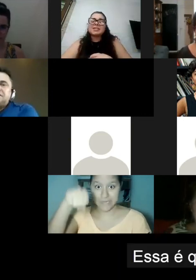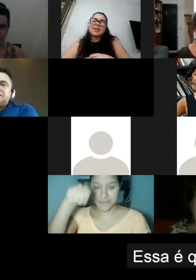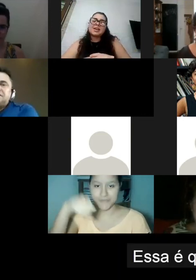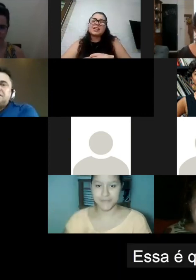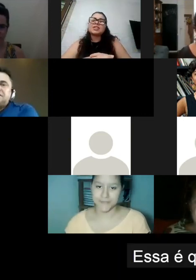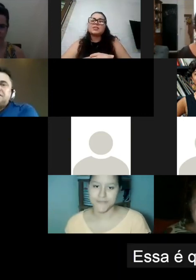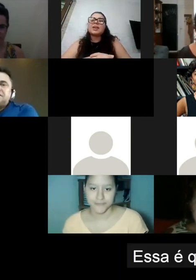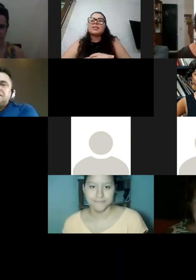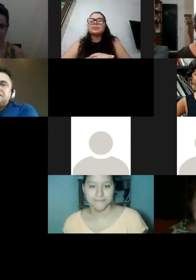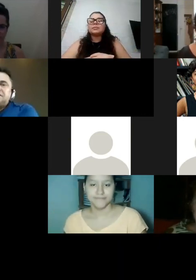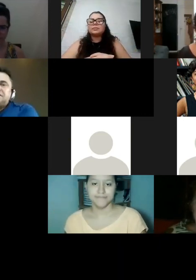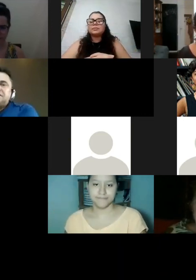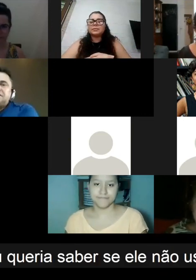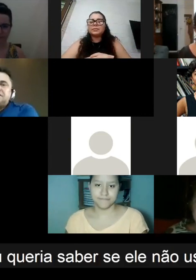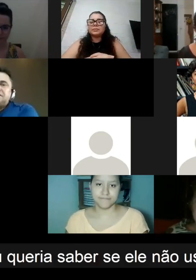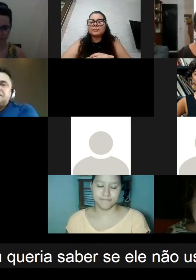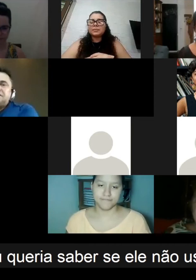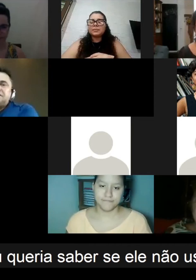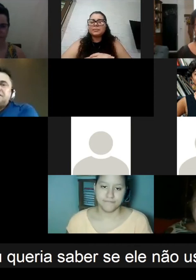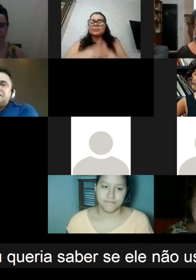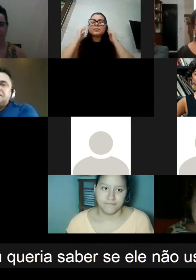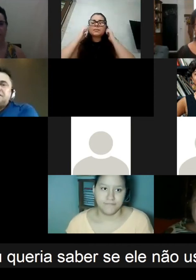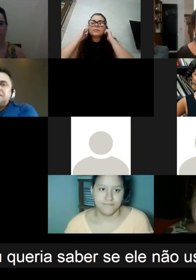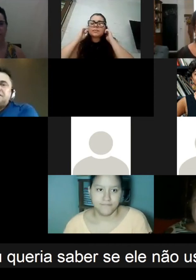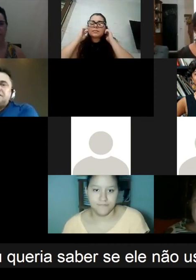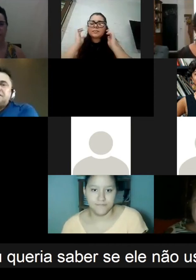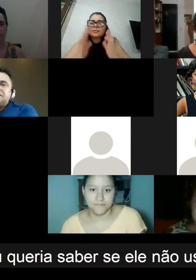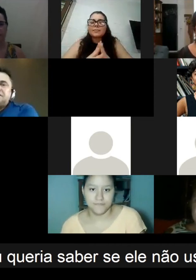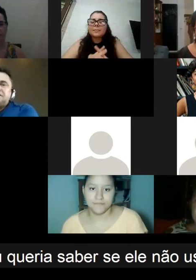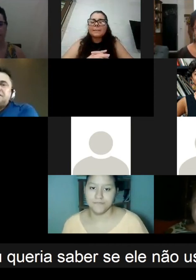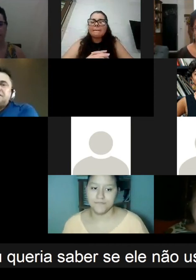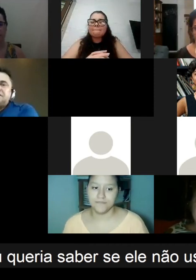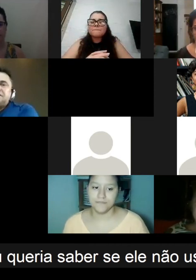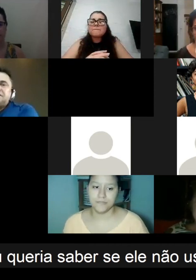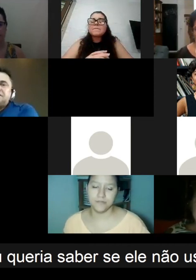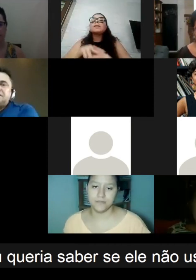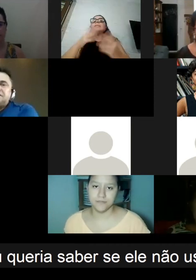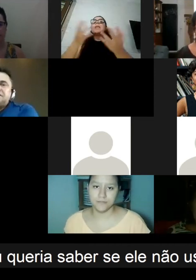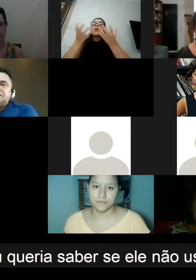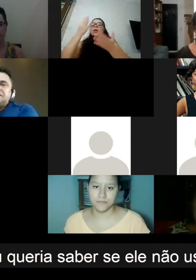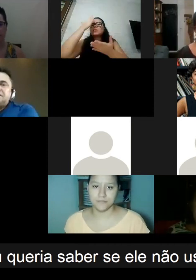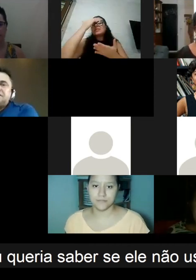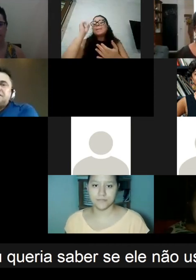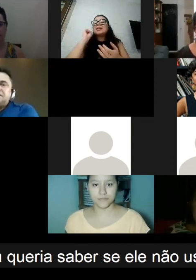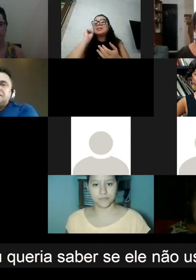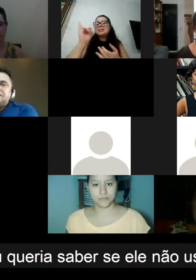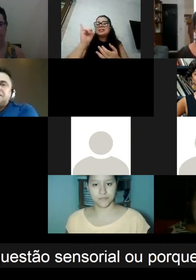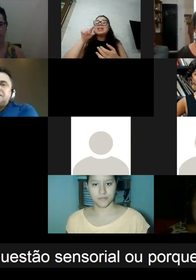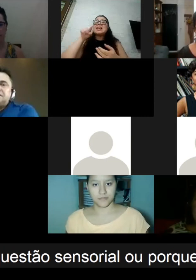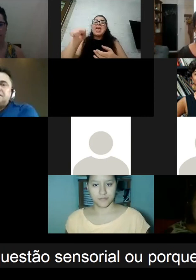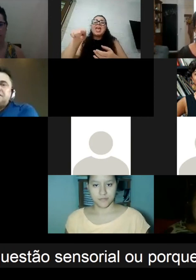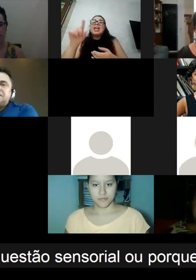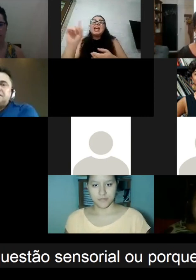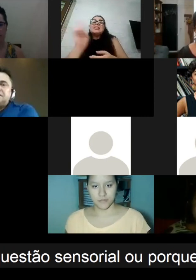essa é a questão dela eu queria saber se ele não usa máscara porque ele tem essa questão